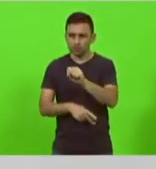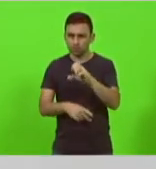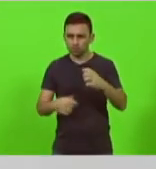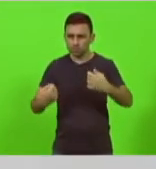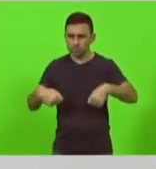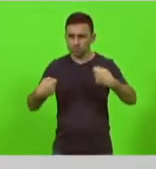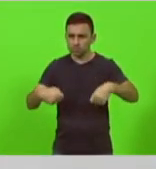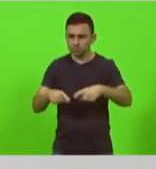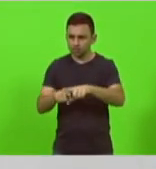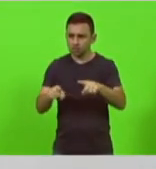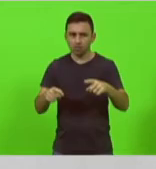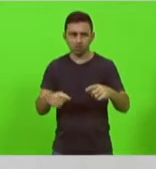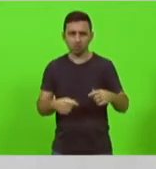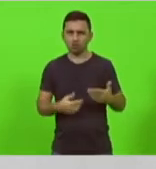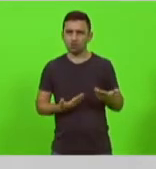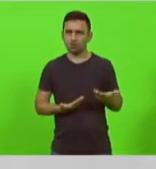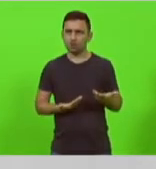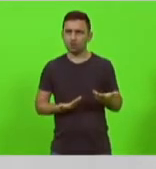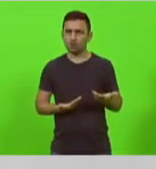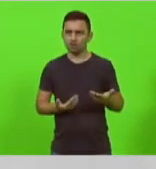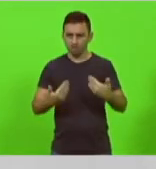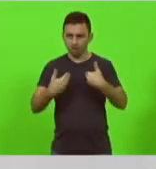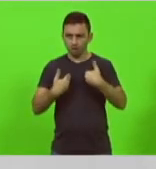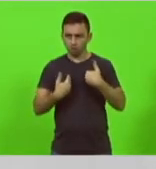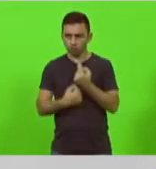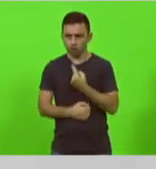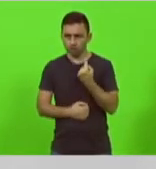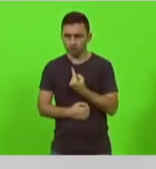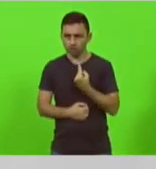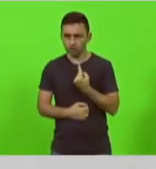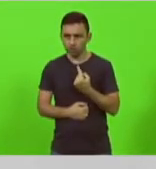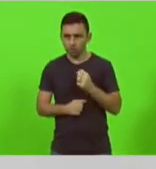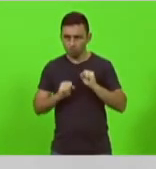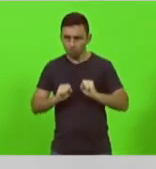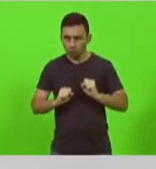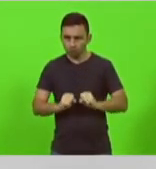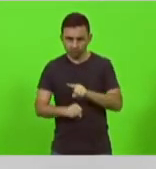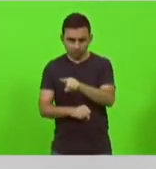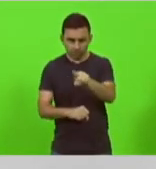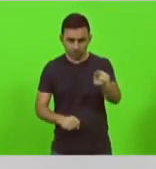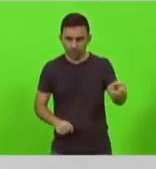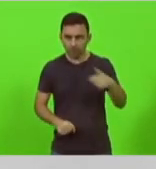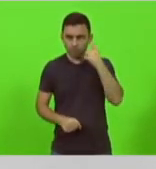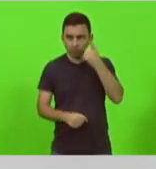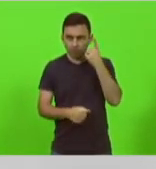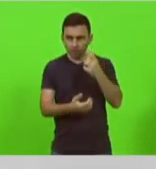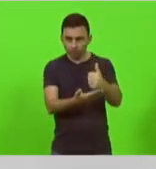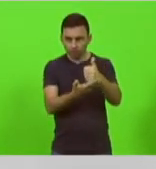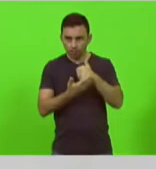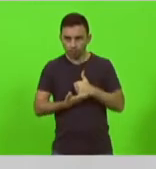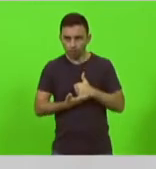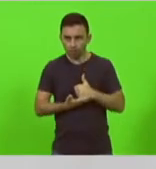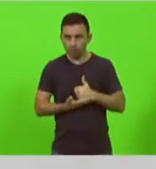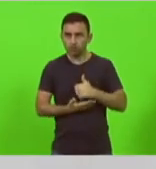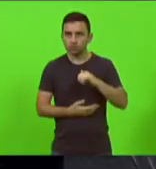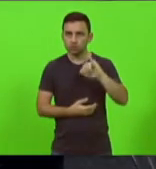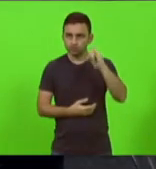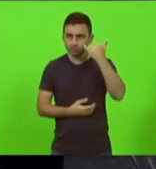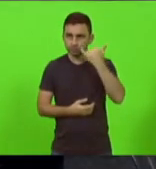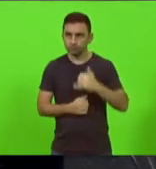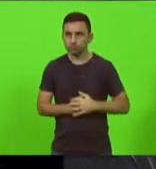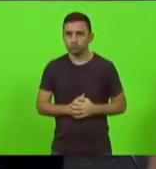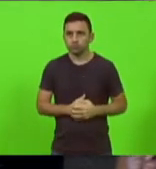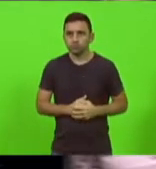eu estou sozinho ou eu posso contar com o apoio de vocês? deputado Gessé isso